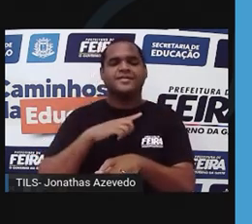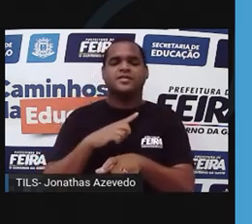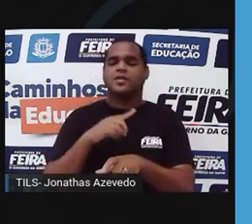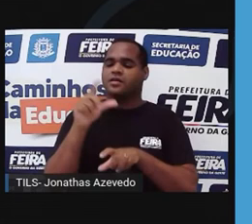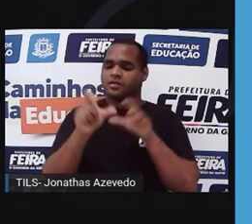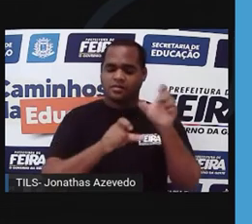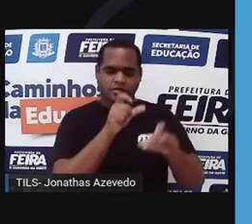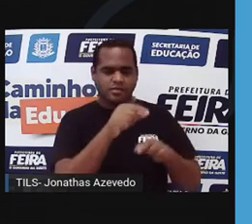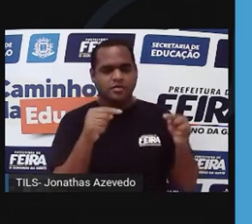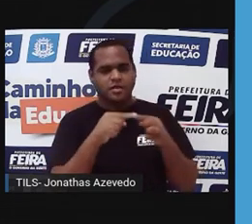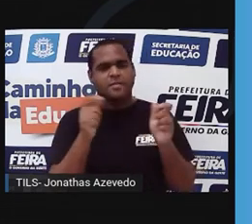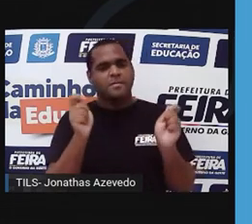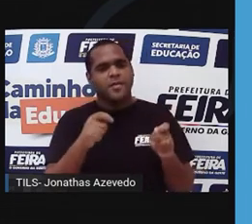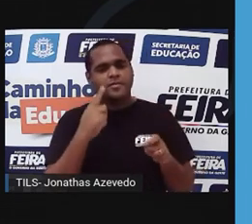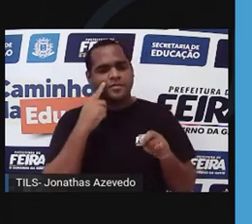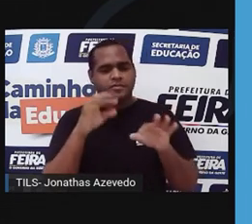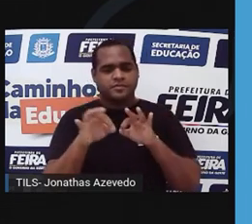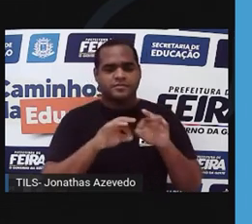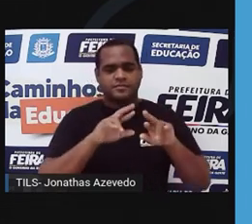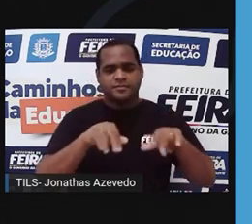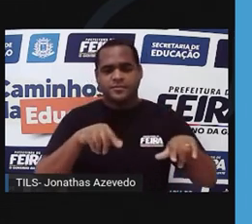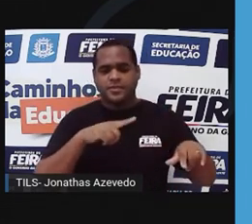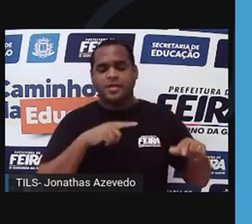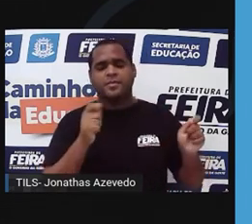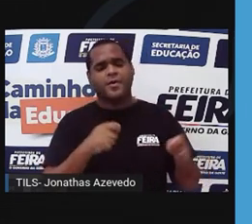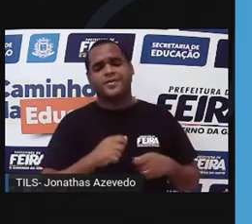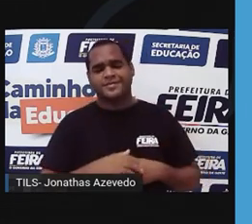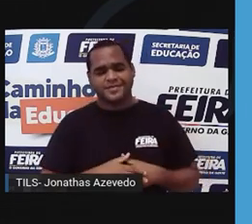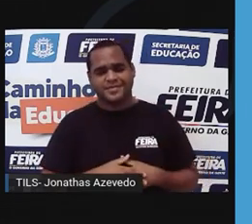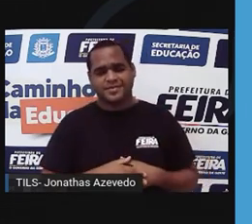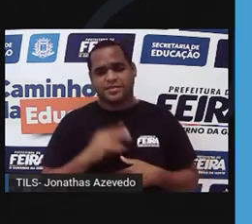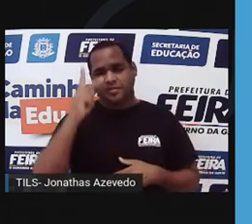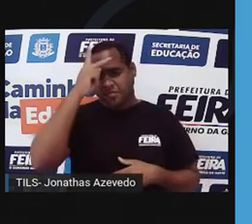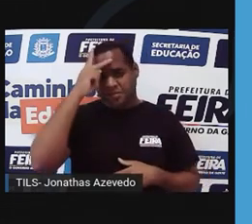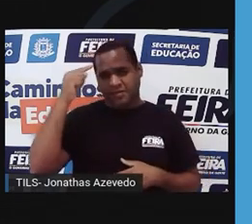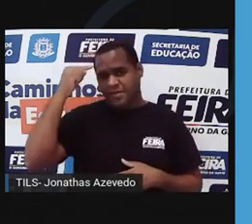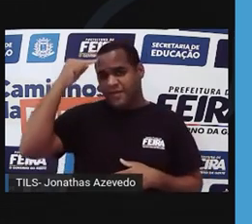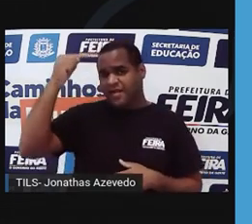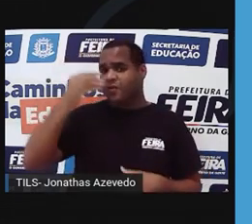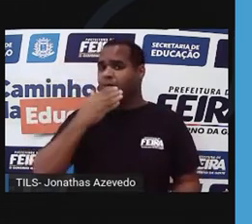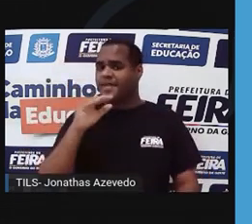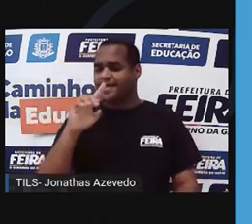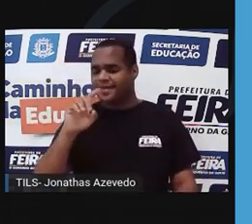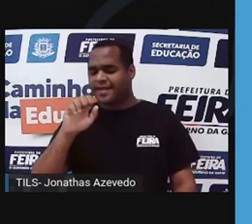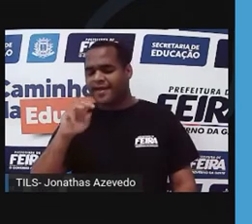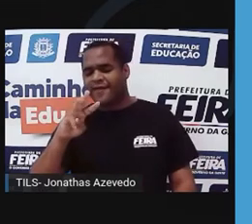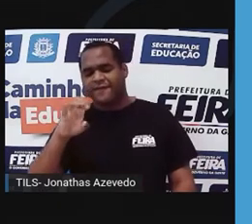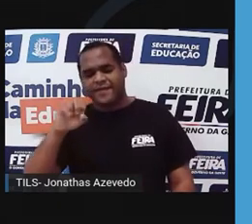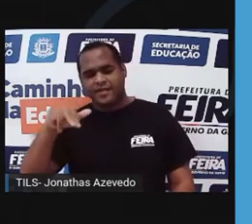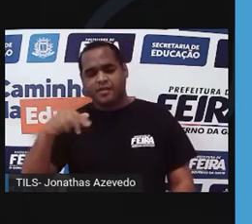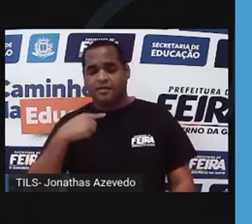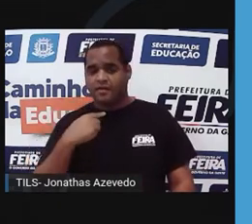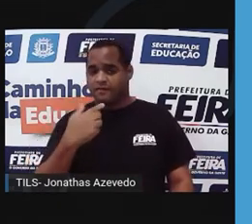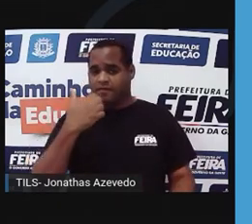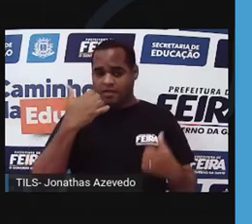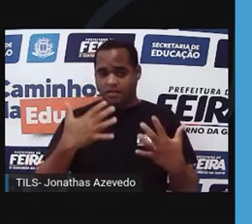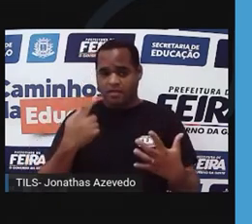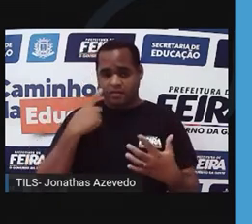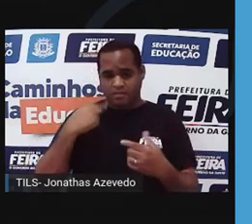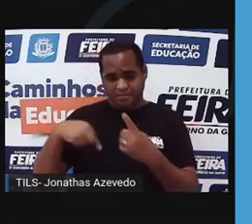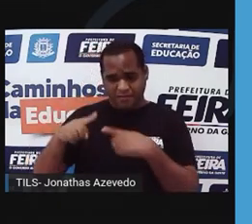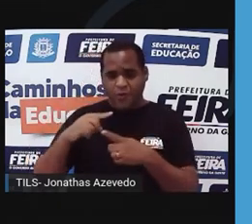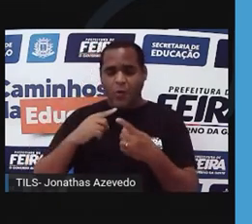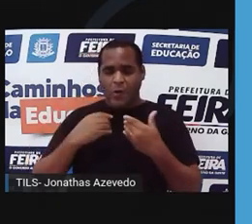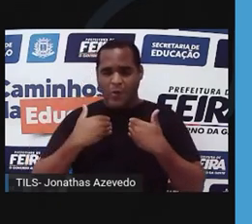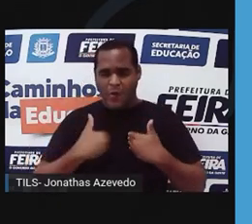característica, ela tende a prevalecer, então. Muitas pessoas falam que Darwin falava que o mais forte sobrevive.